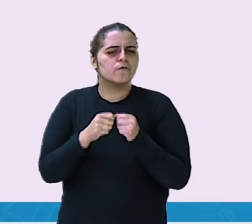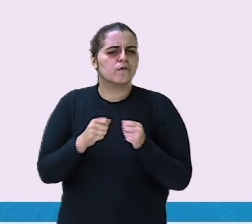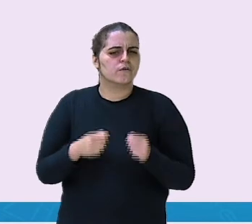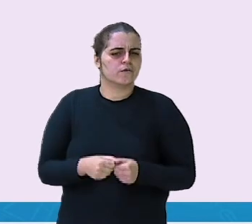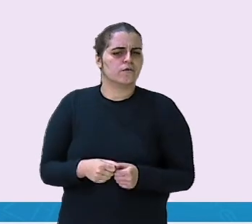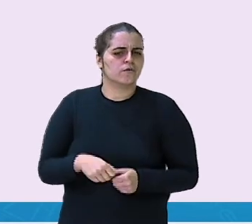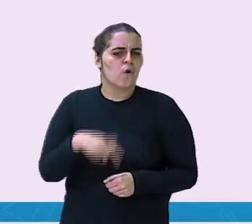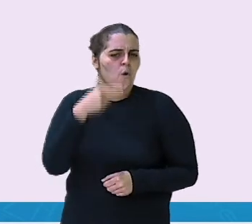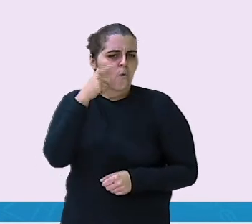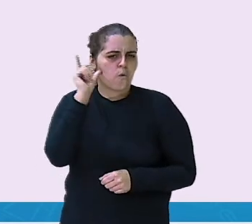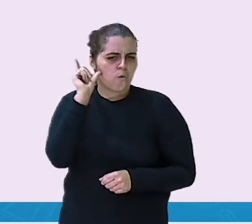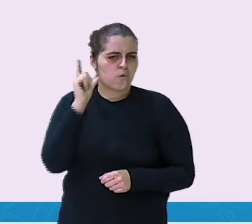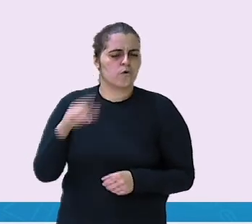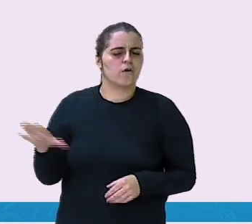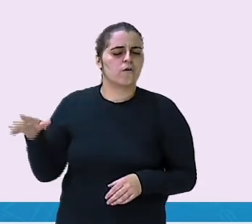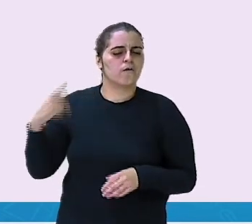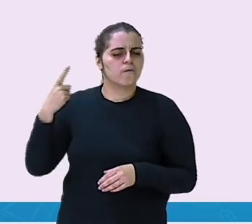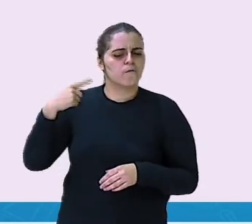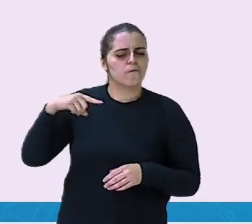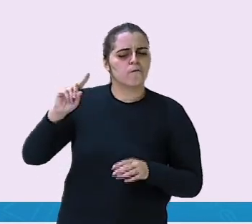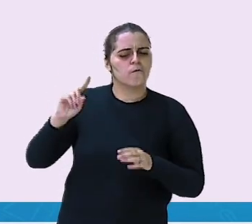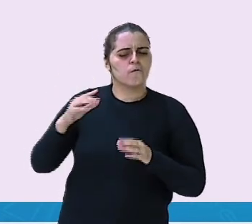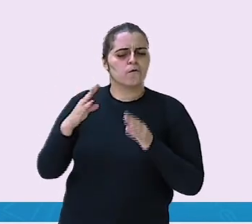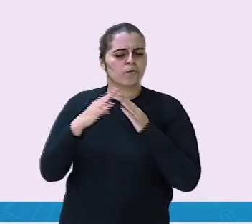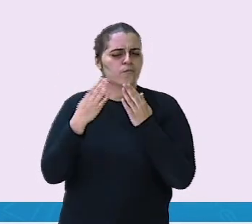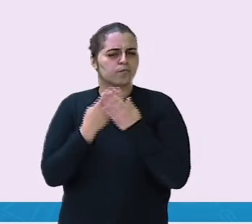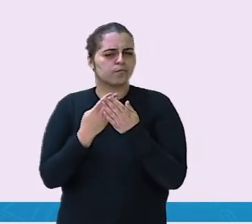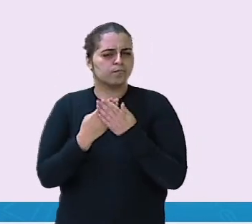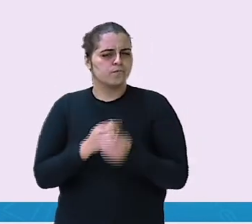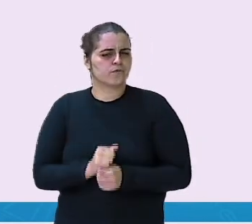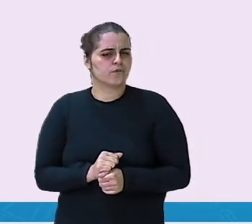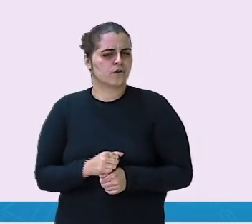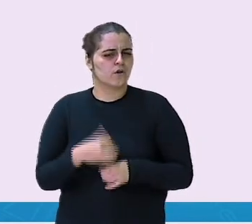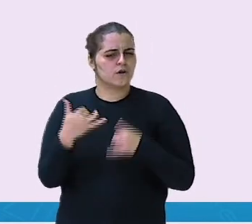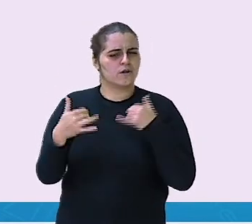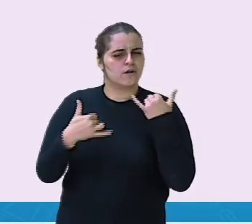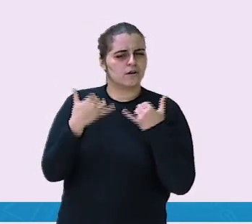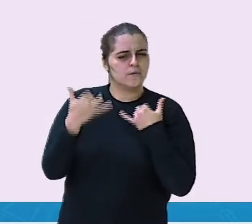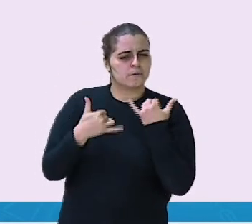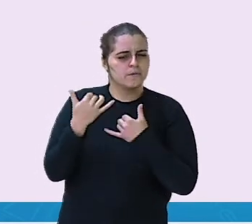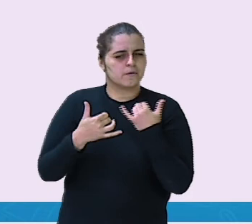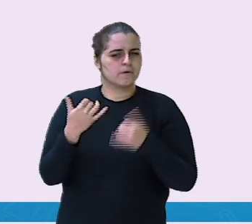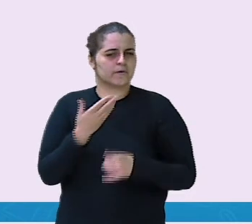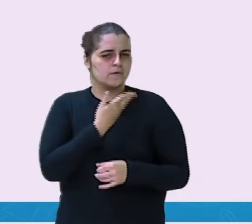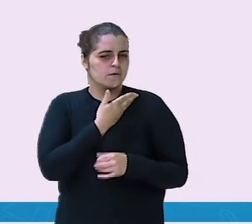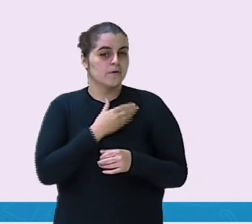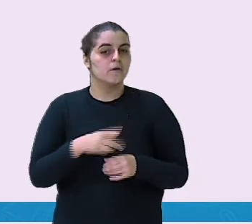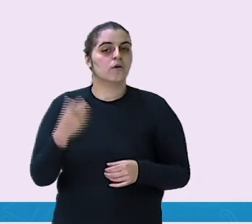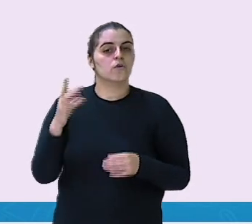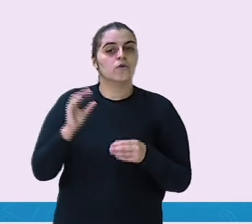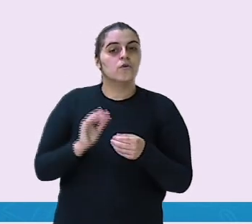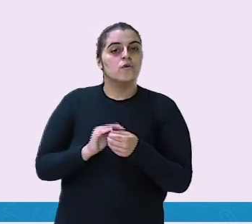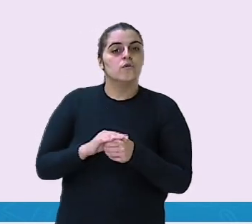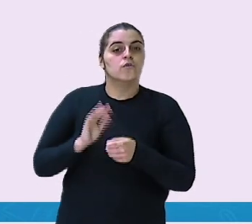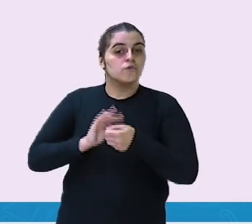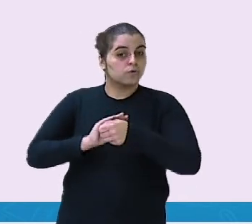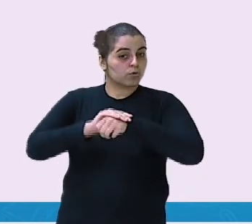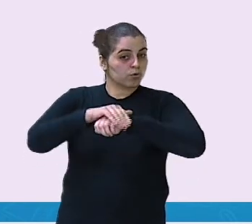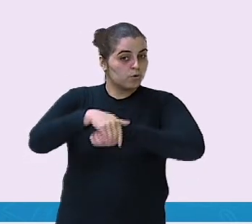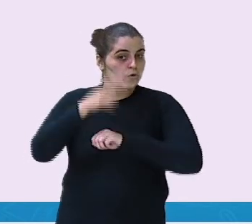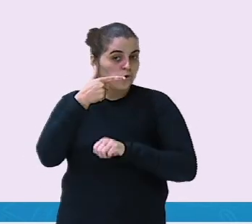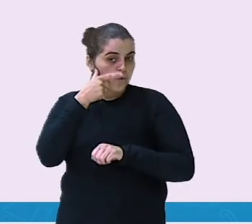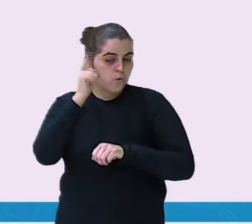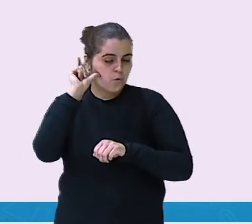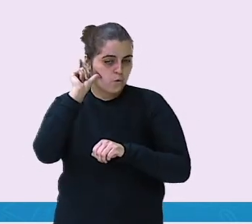Fui à escola e me diverti muito. Jantei em um delicioso restaurante com meus pais. Isso foi o que ele fez ontem.